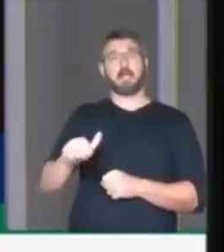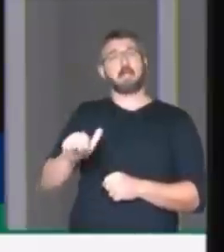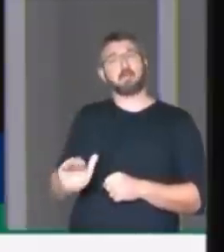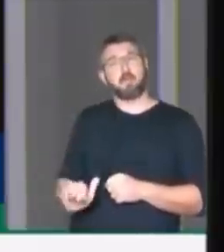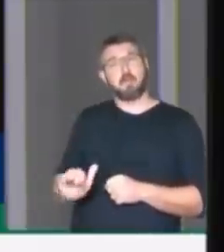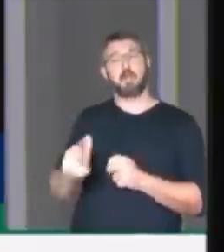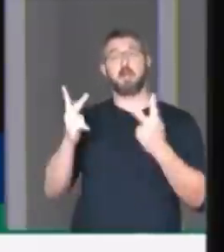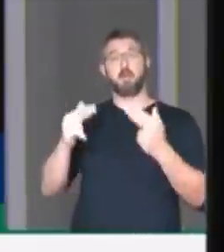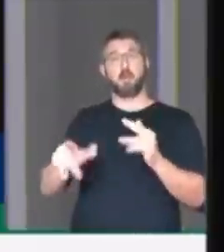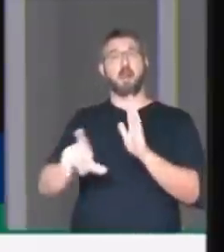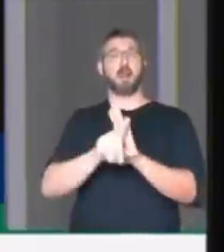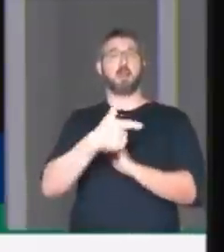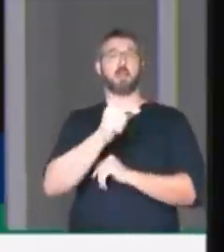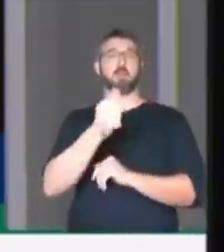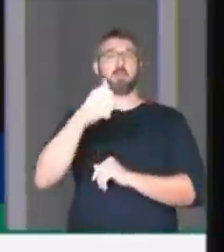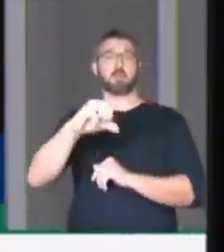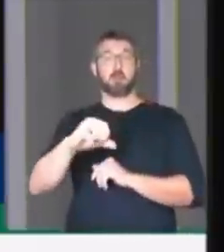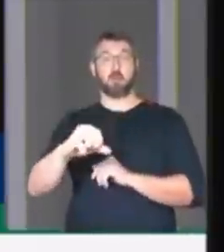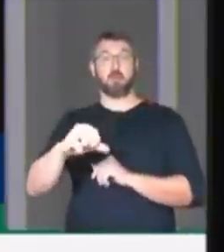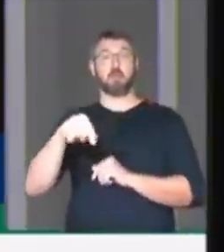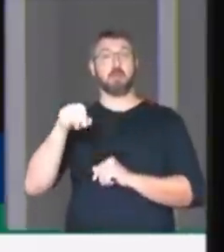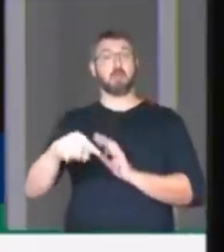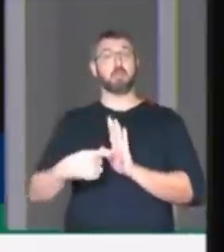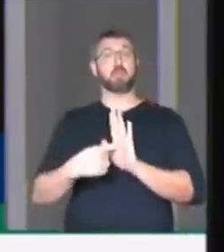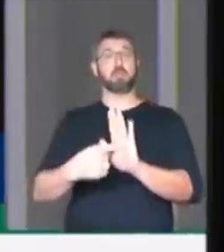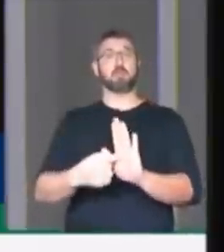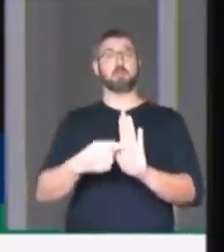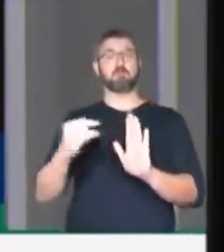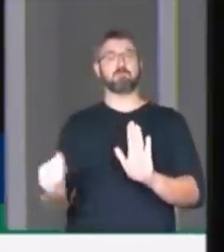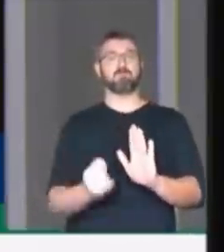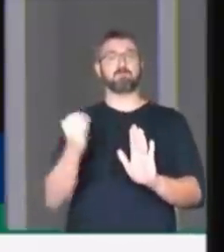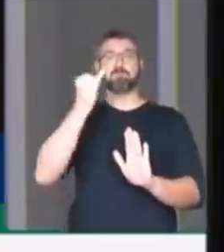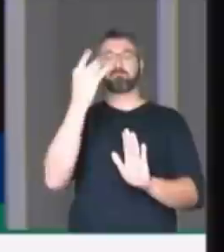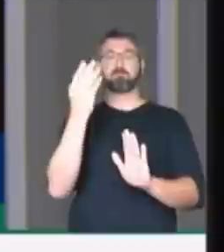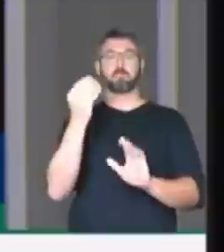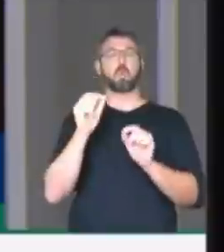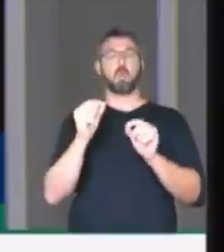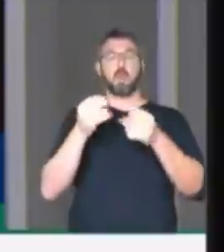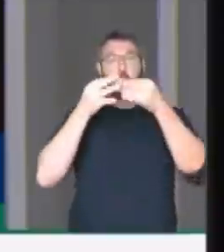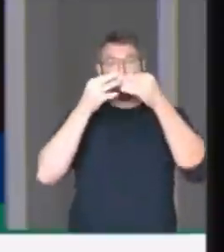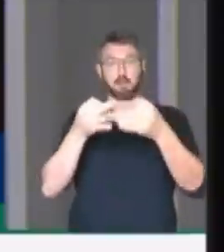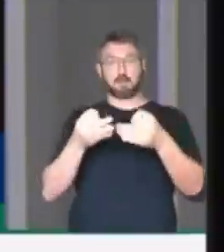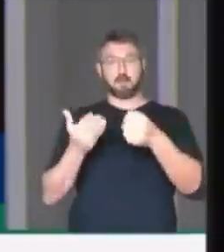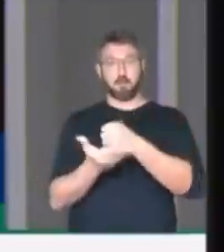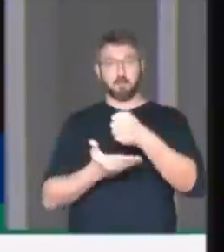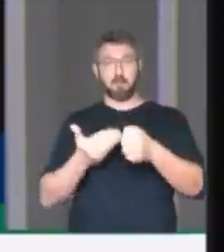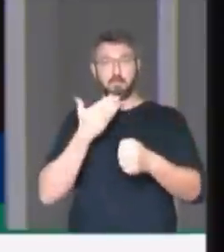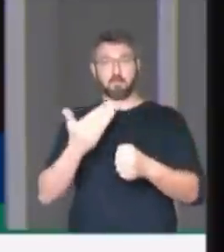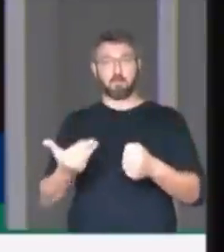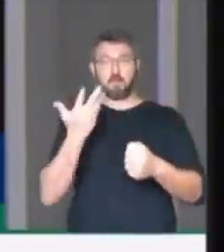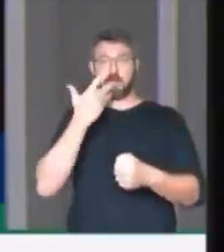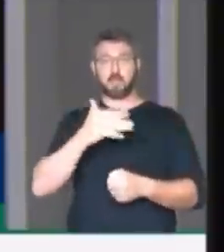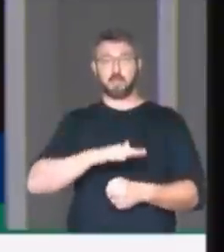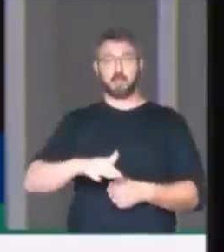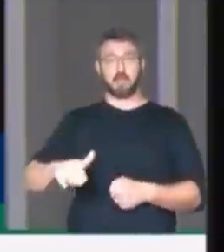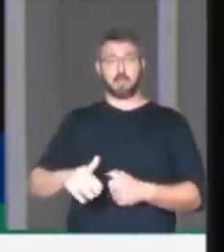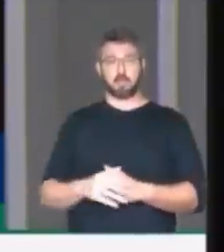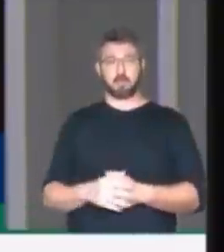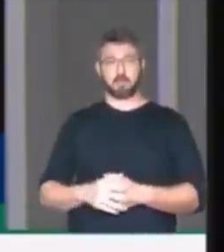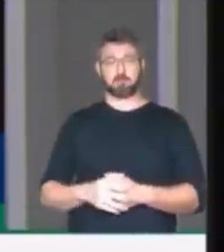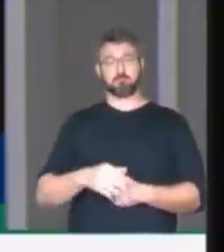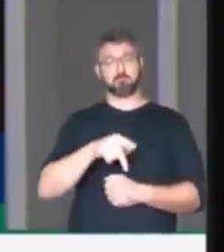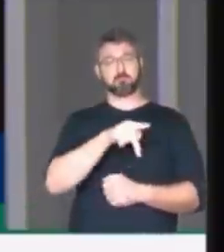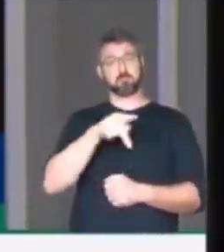trazendo a evidência e a importância de atenção às nossas crianças. Presidente do